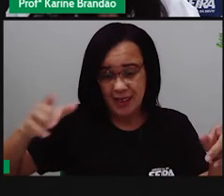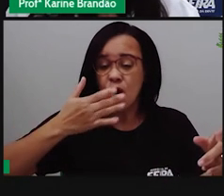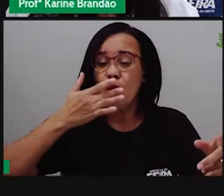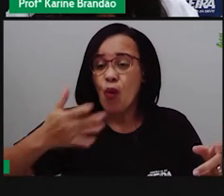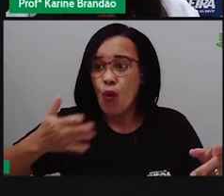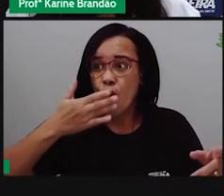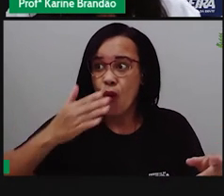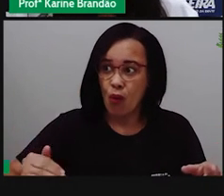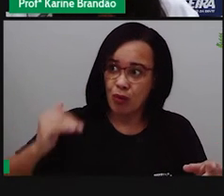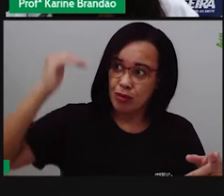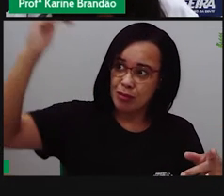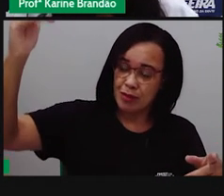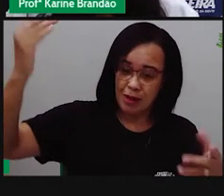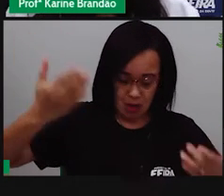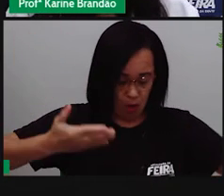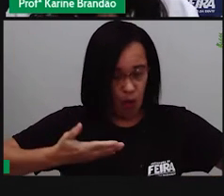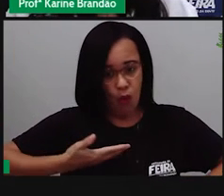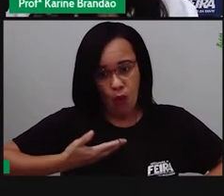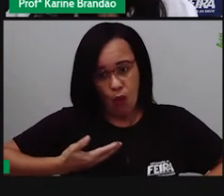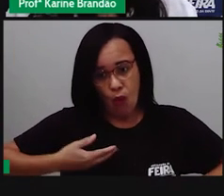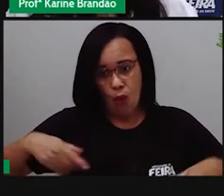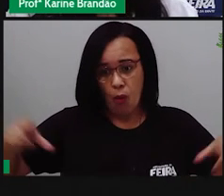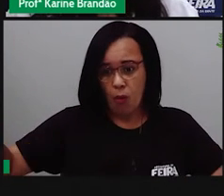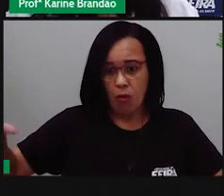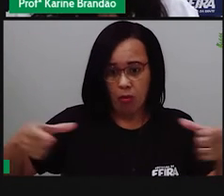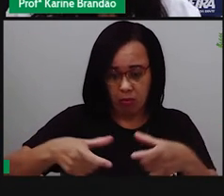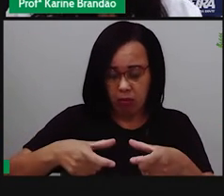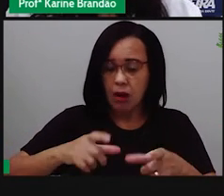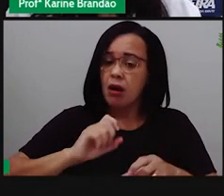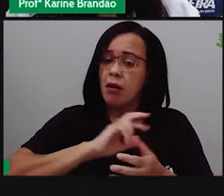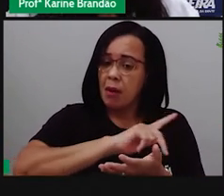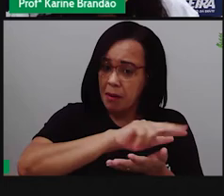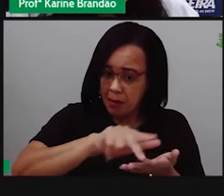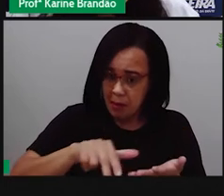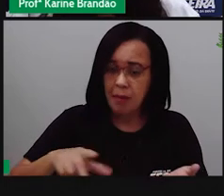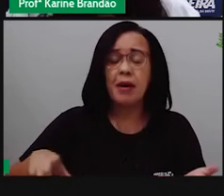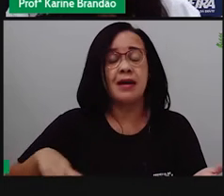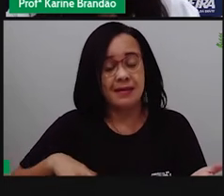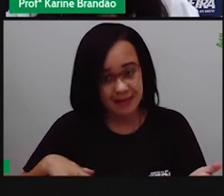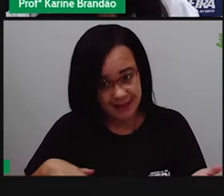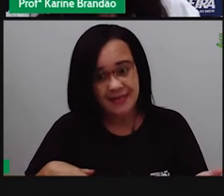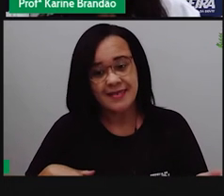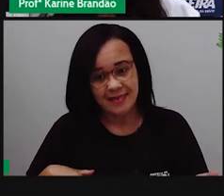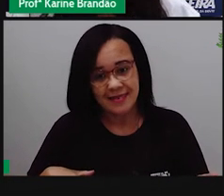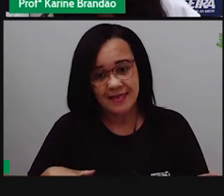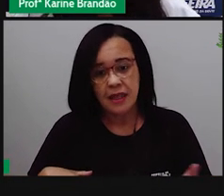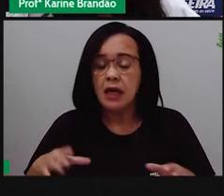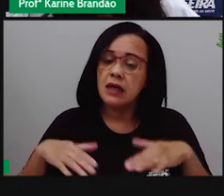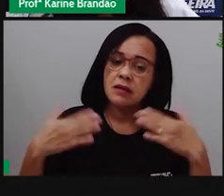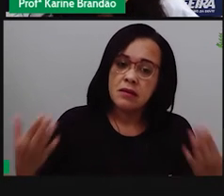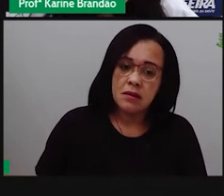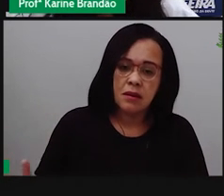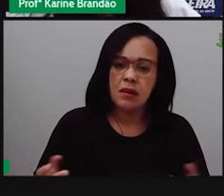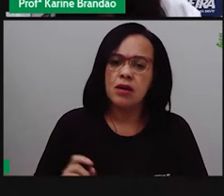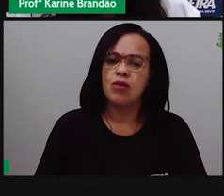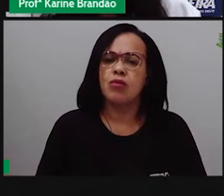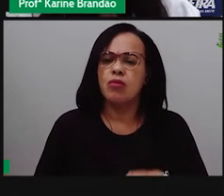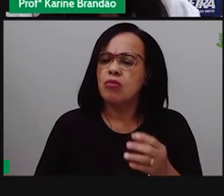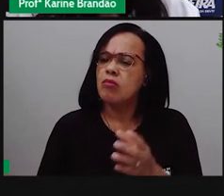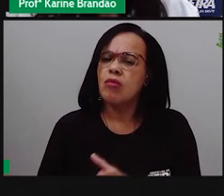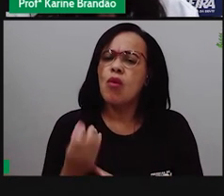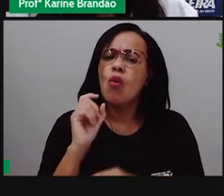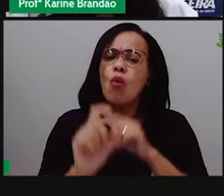formatos do corpo diferentes. Isso faz com que nós sejamos diversos. Então, existe uma variação